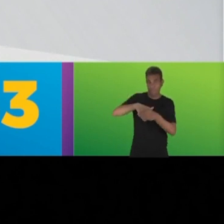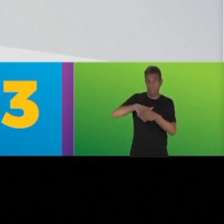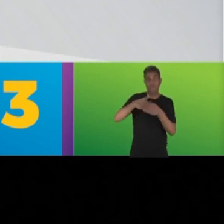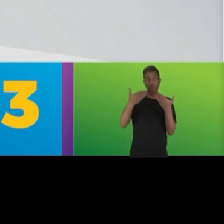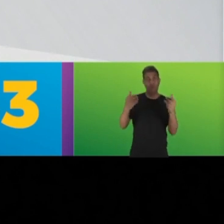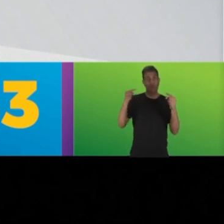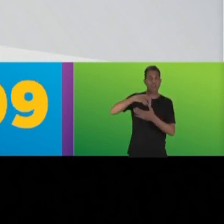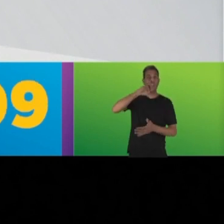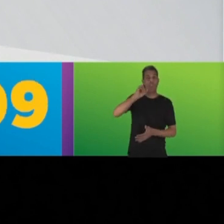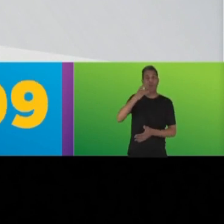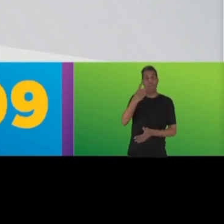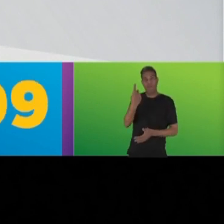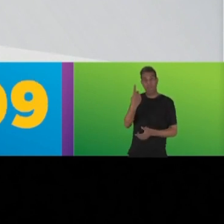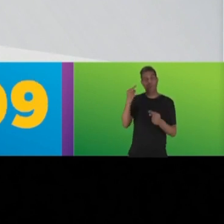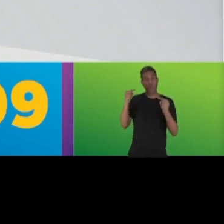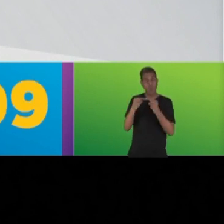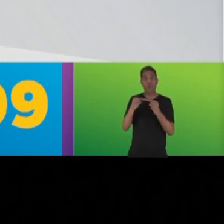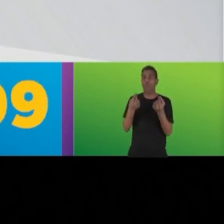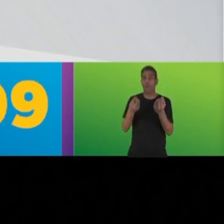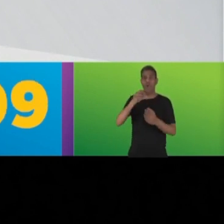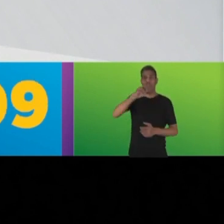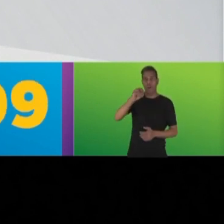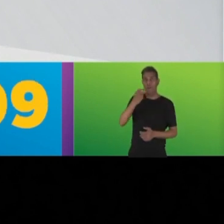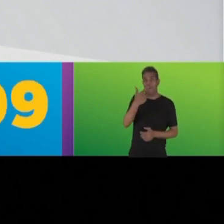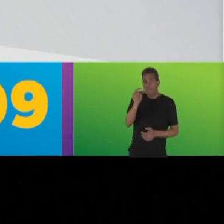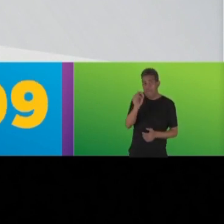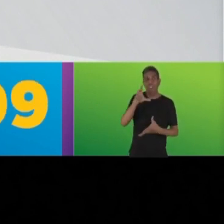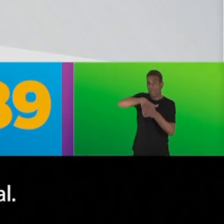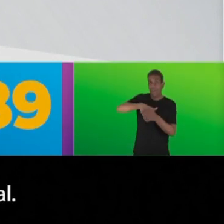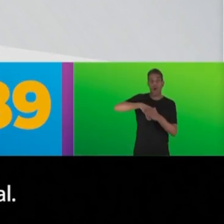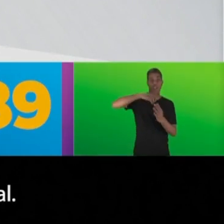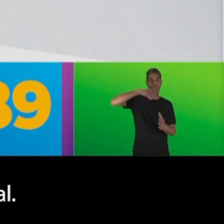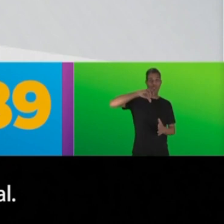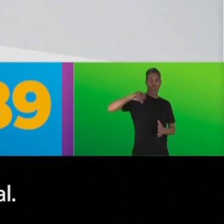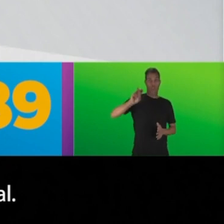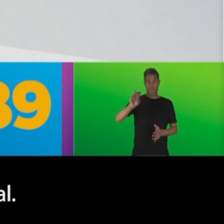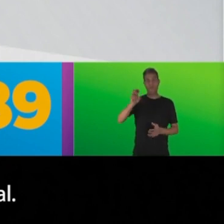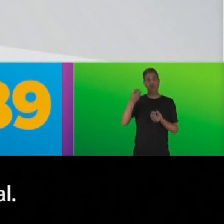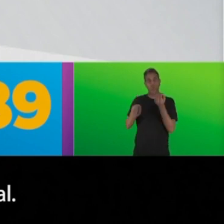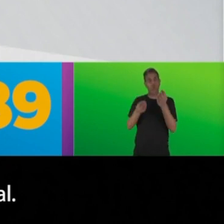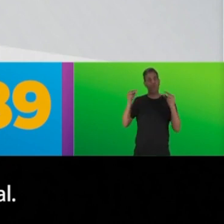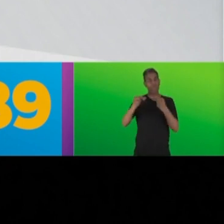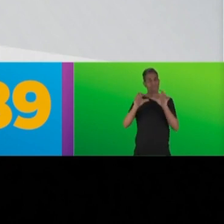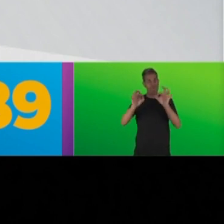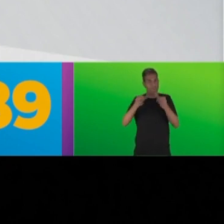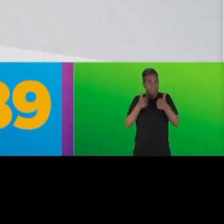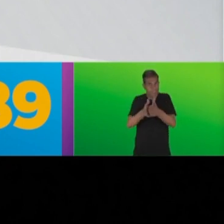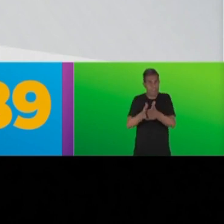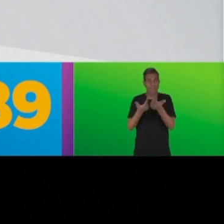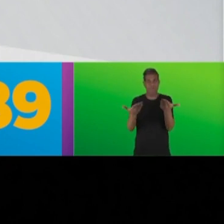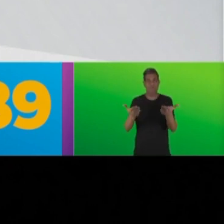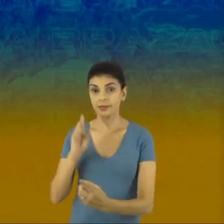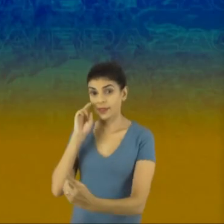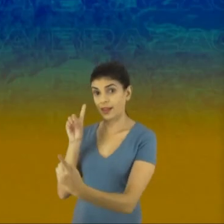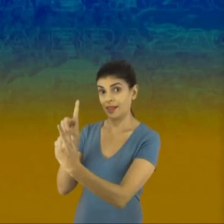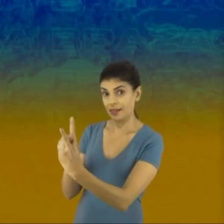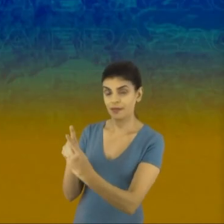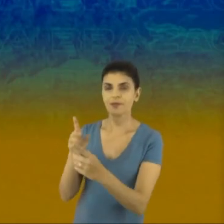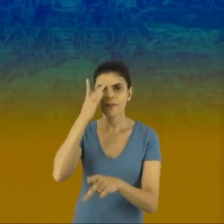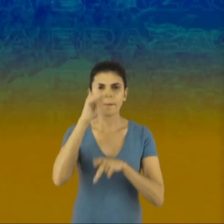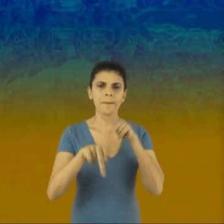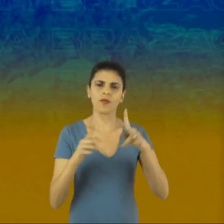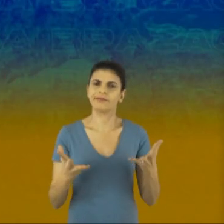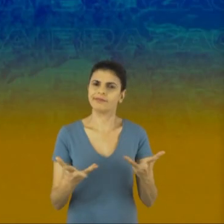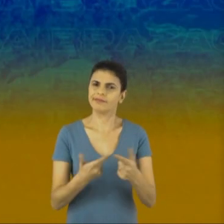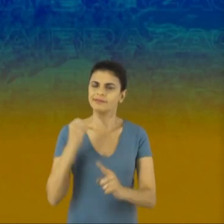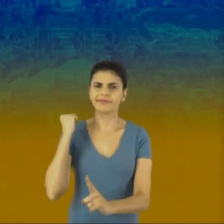90133. Por um Rio melhor, Rua Medeiros, estadual 90999. Na defesa da mulher, doutora Ana, estadual 9789. Atender o